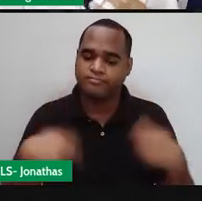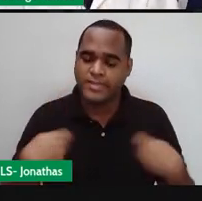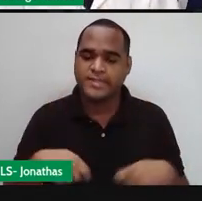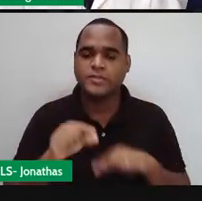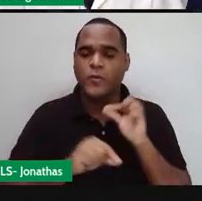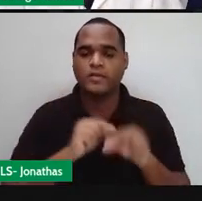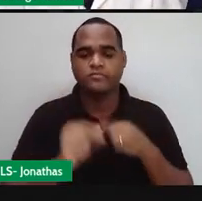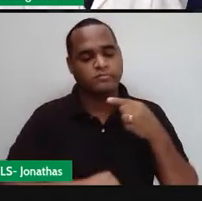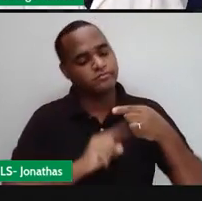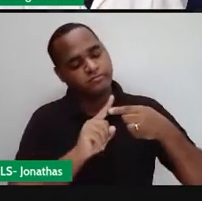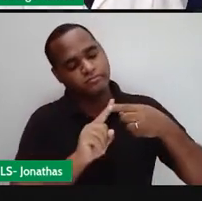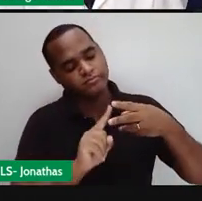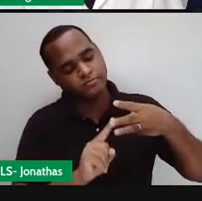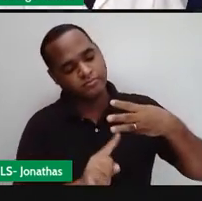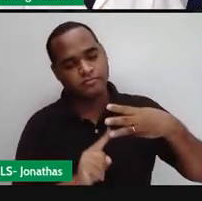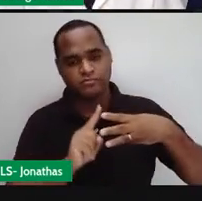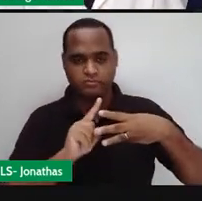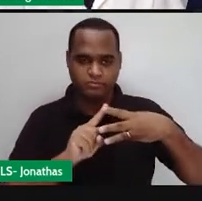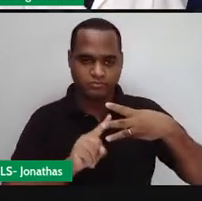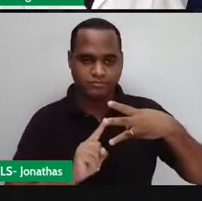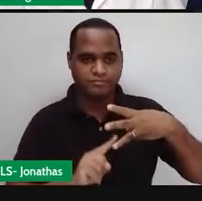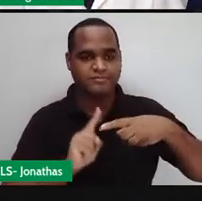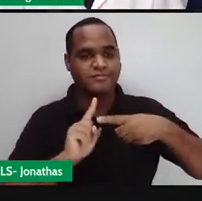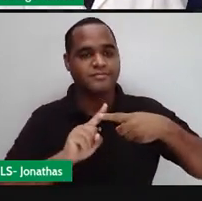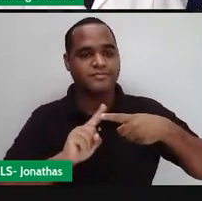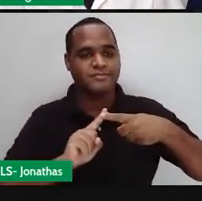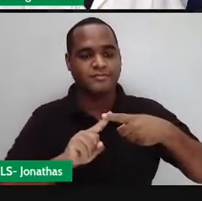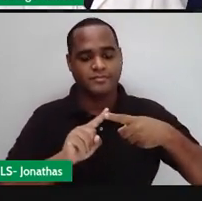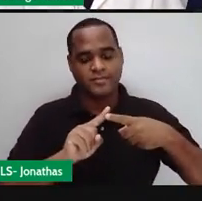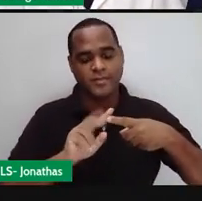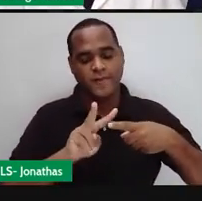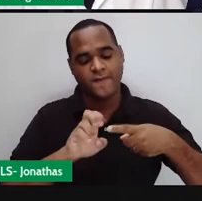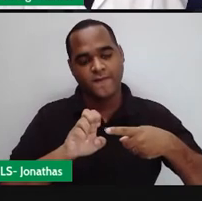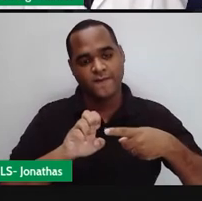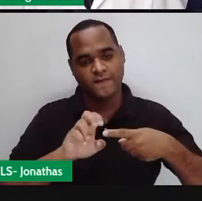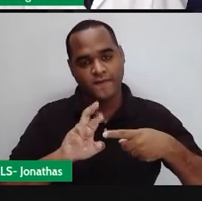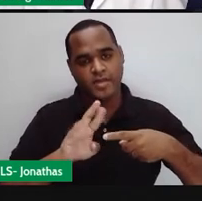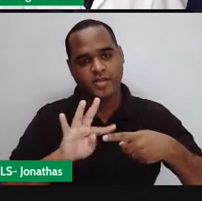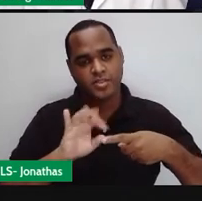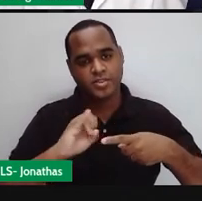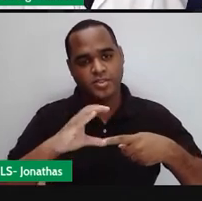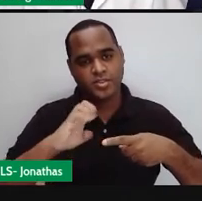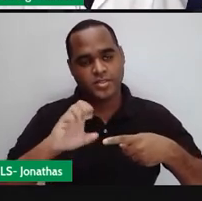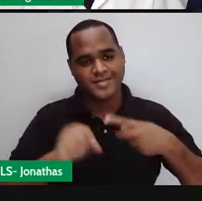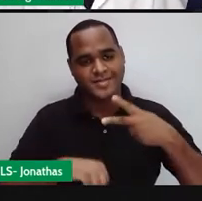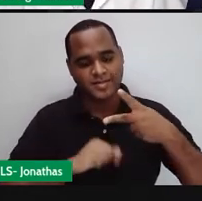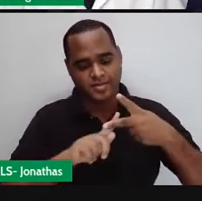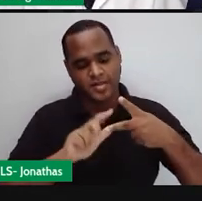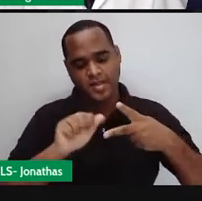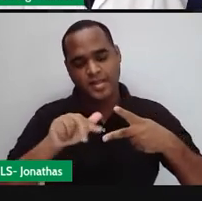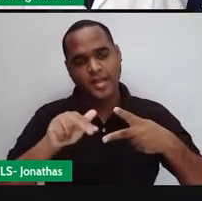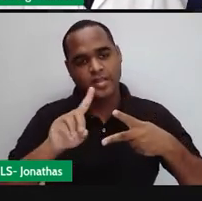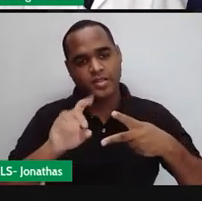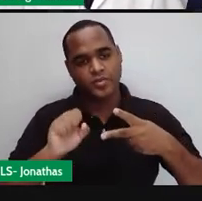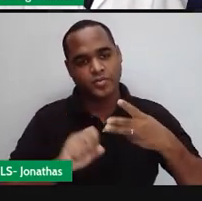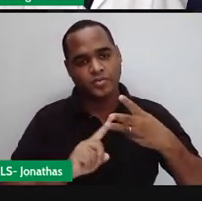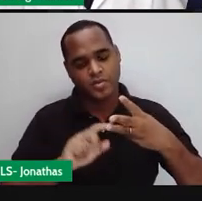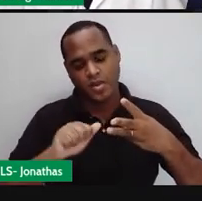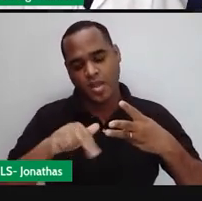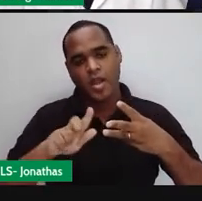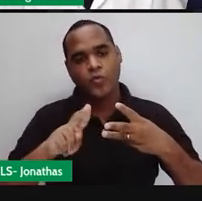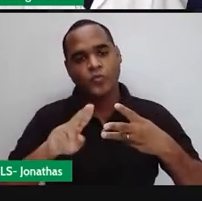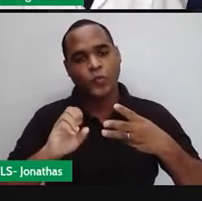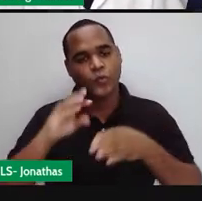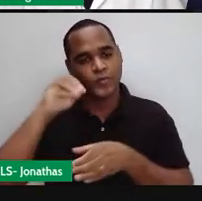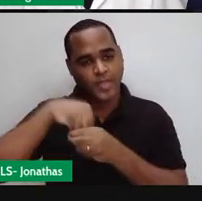três elementos, que são os vértices, os lados e os ângulos